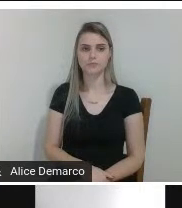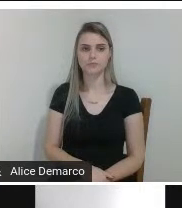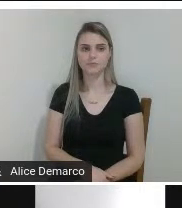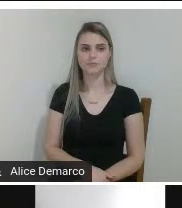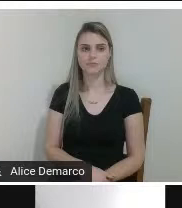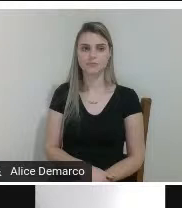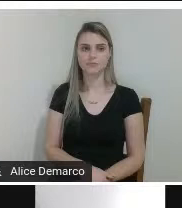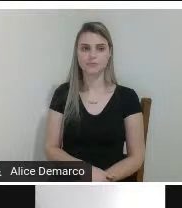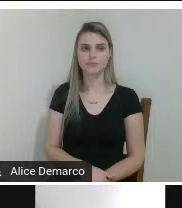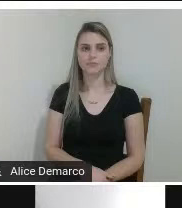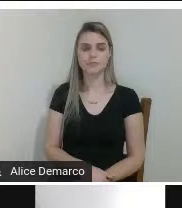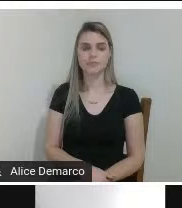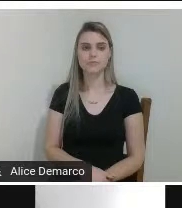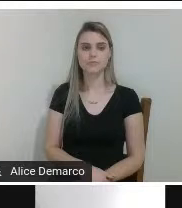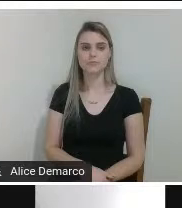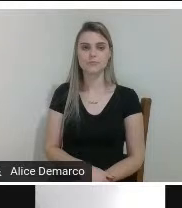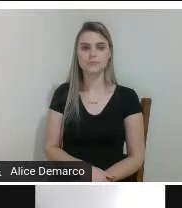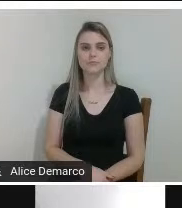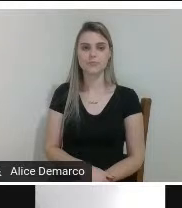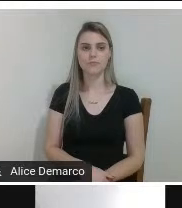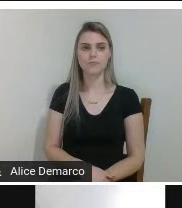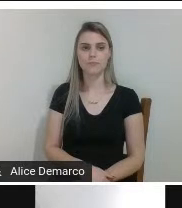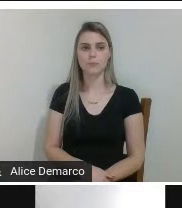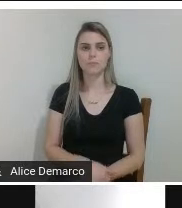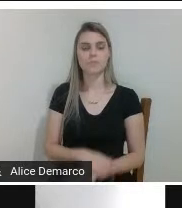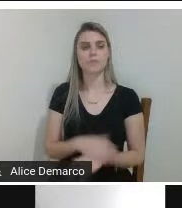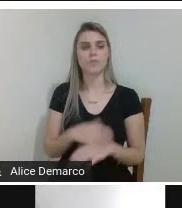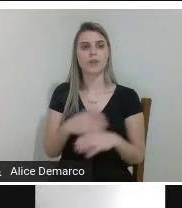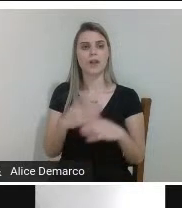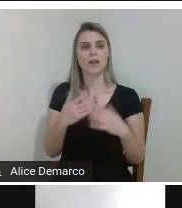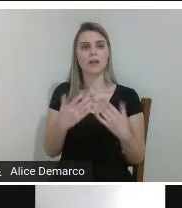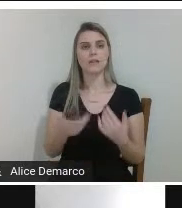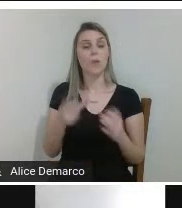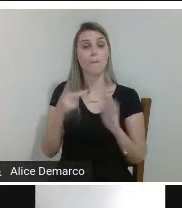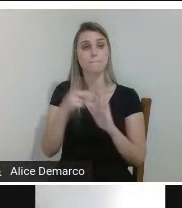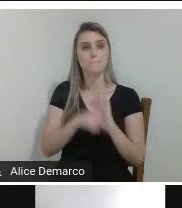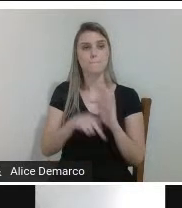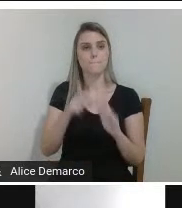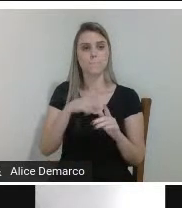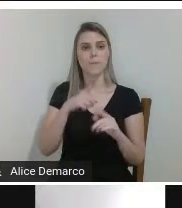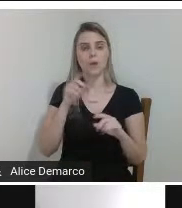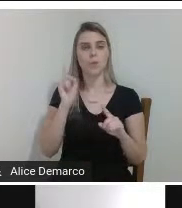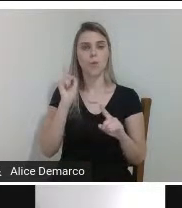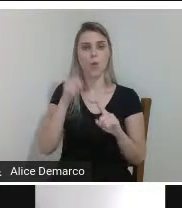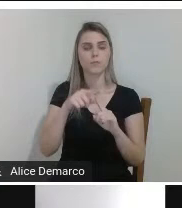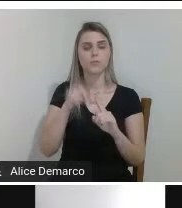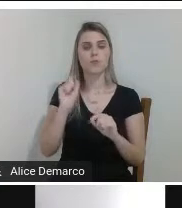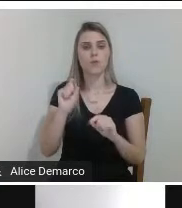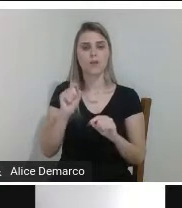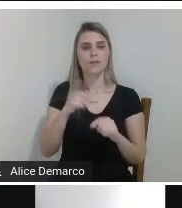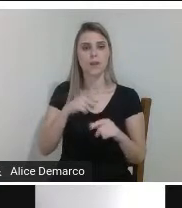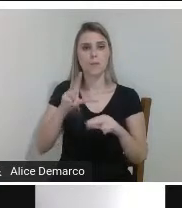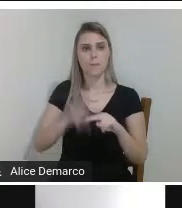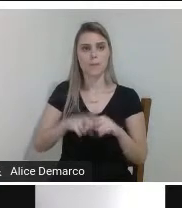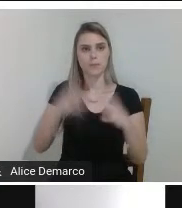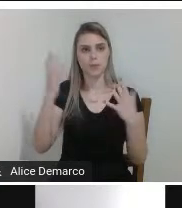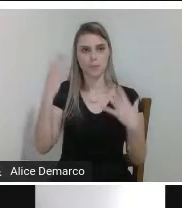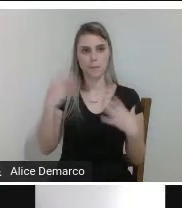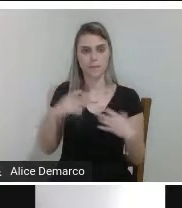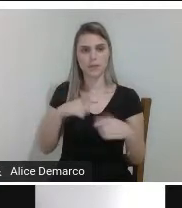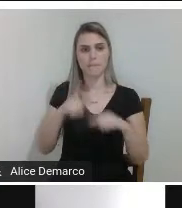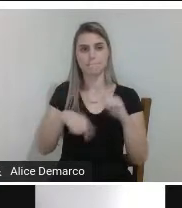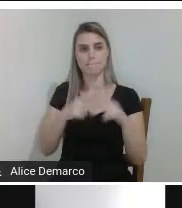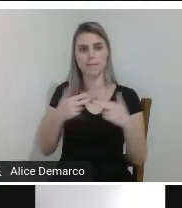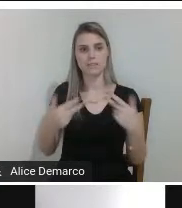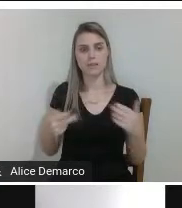tendo em vista esses aspectos o projeto tem como objetivo a criação de uma cadeira de banho usando o máximo de materiais do